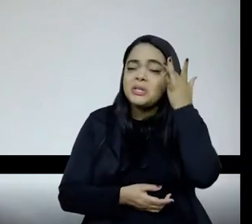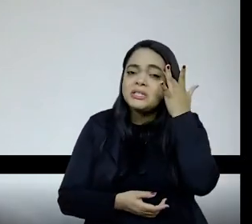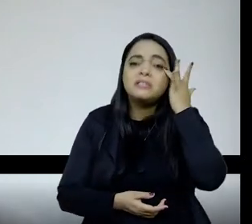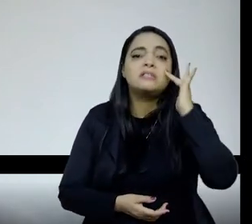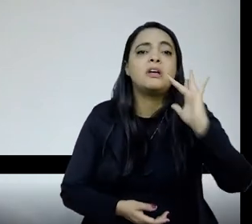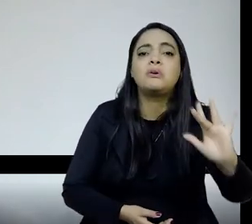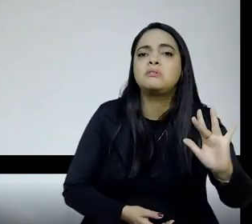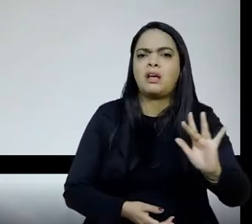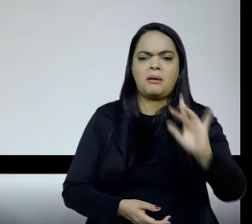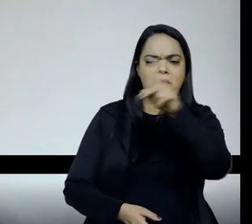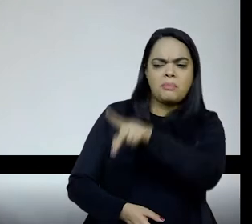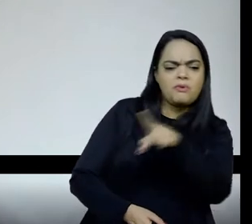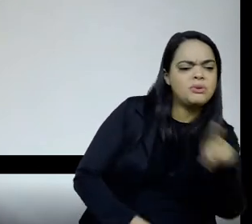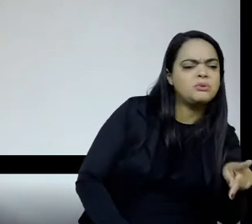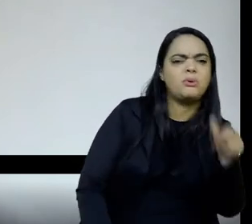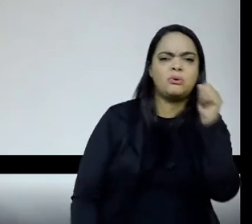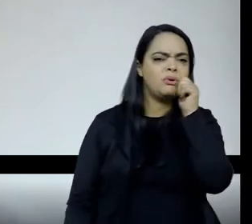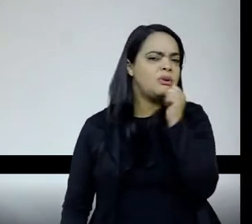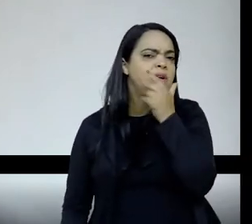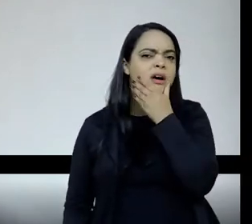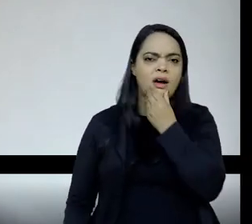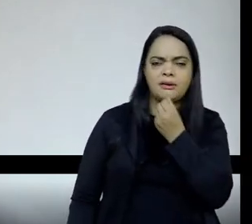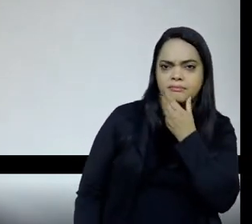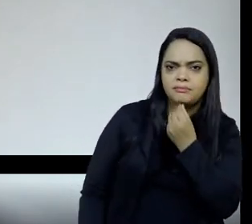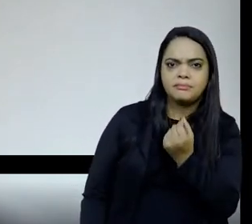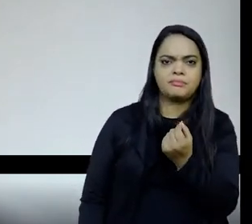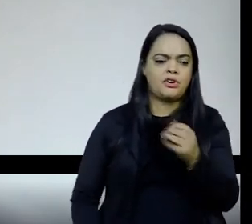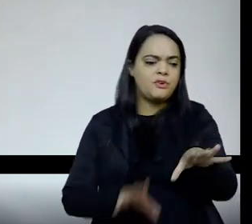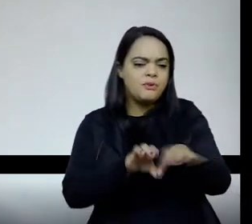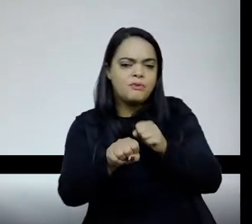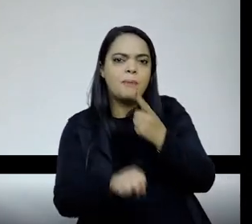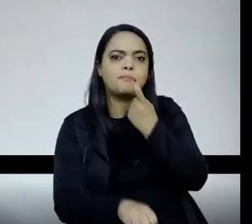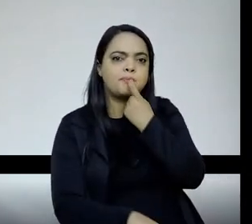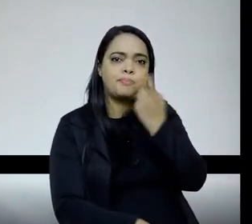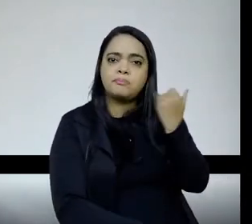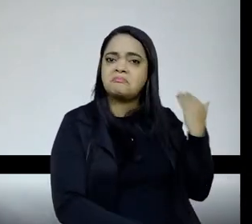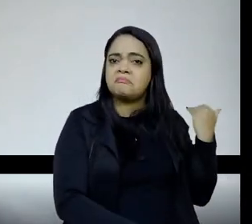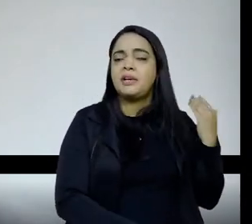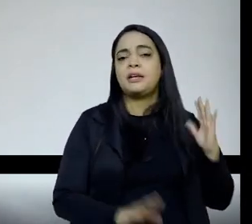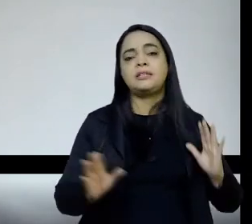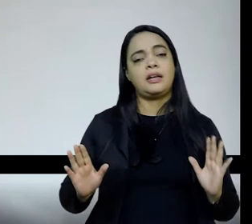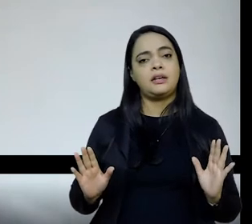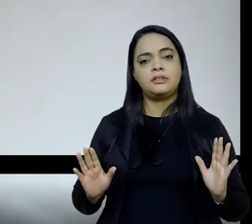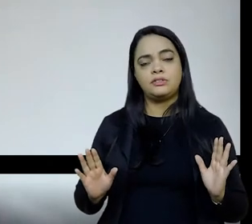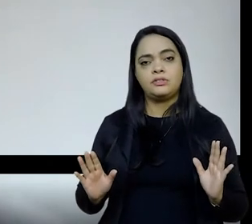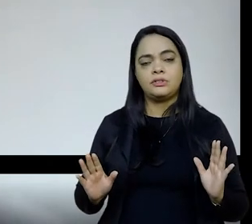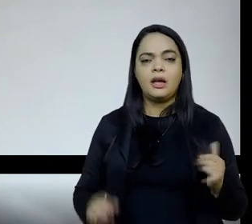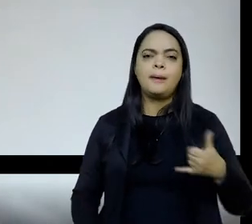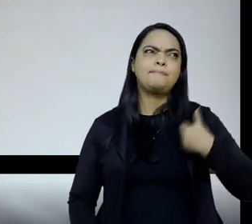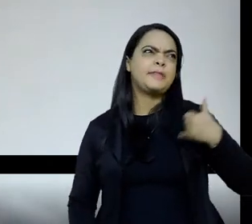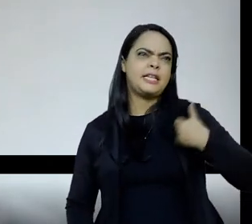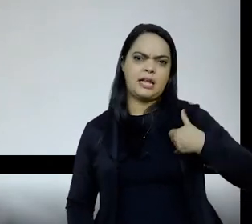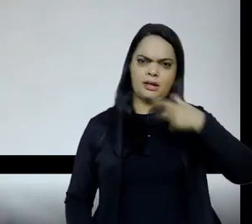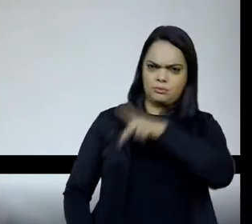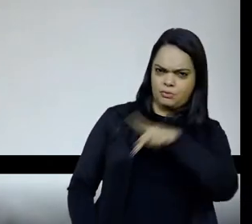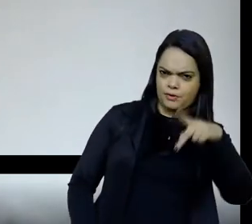mesmo professores e professoras recentemente formadas, e eu estou nem falando das, a média de idade das